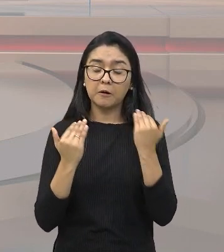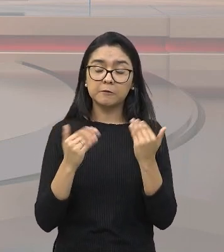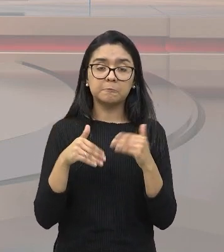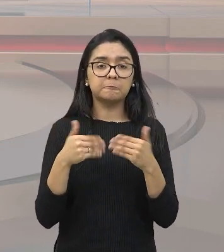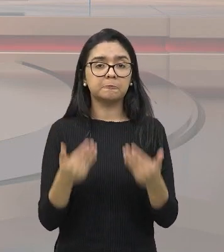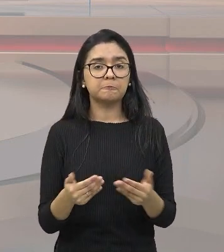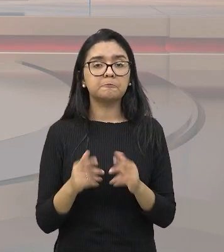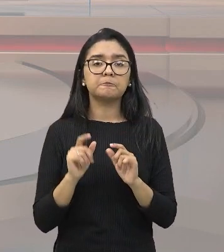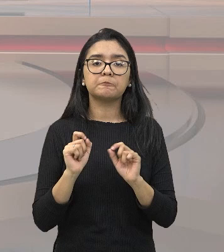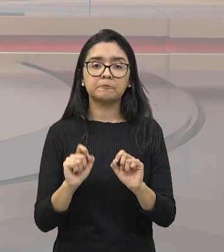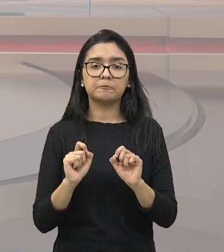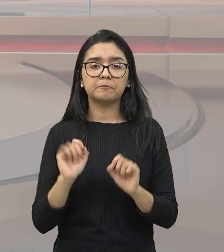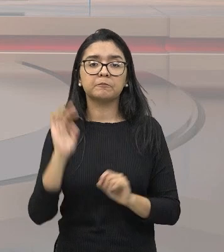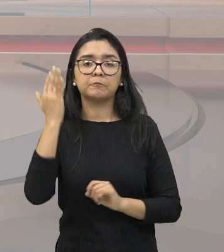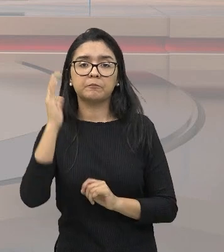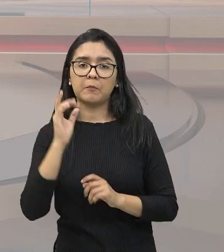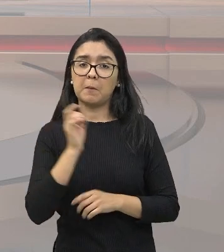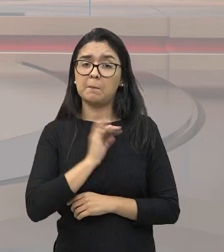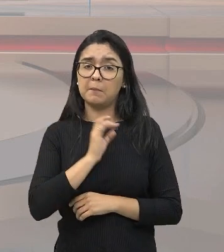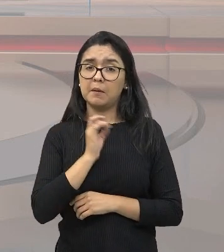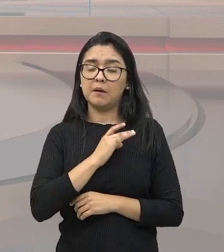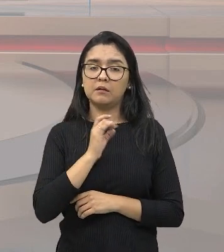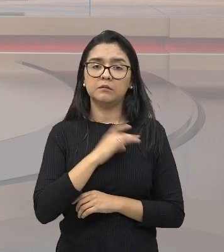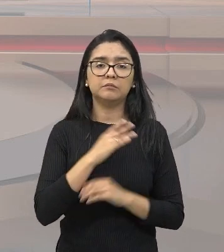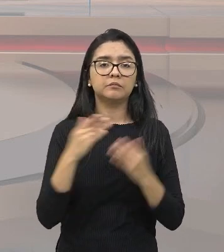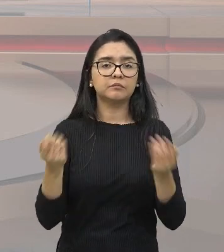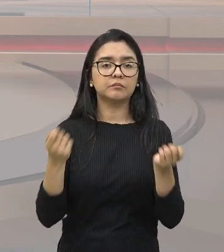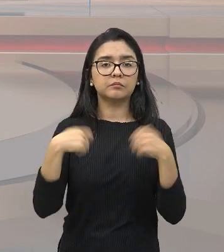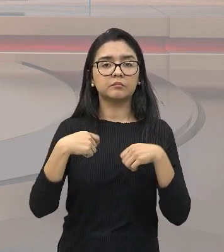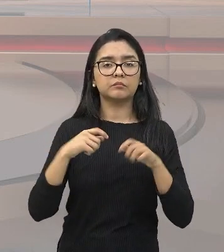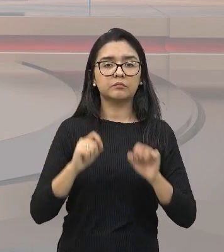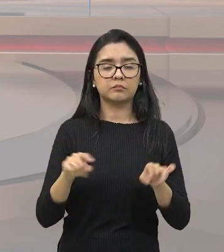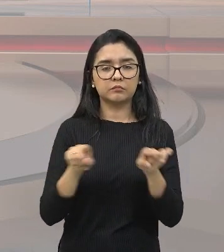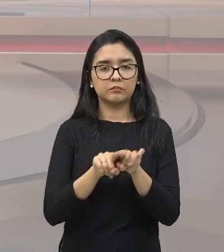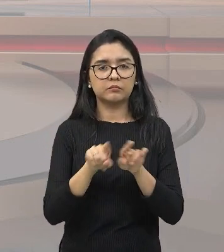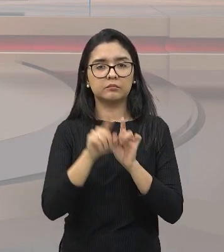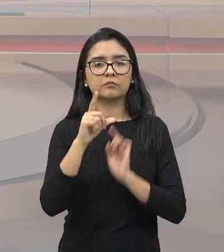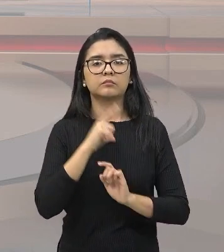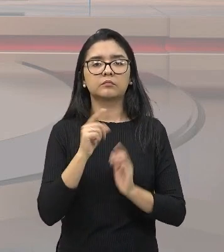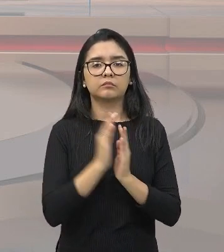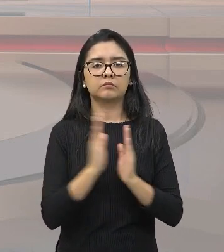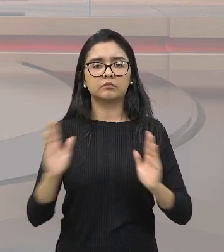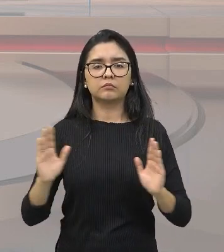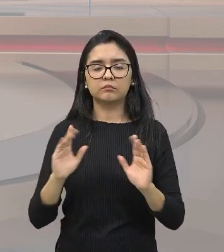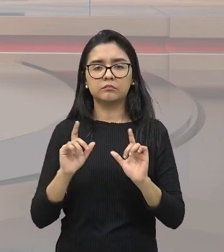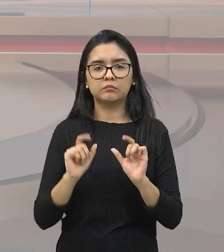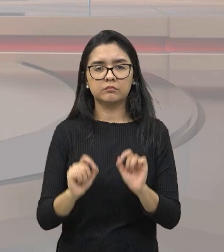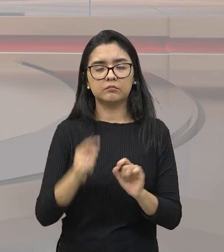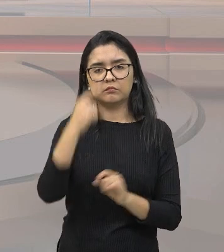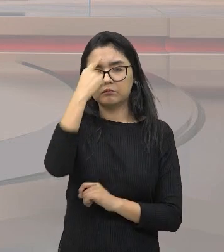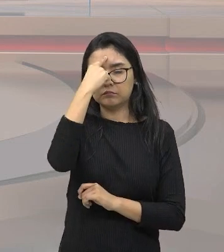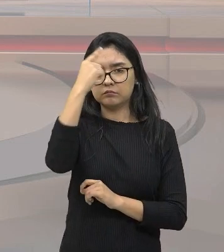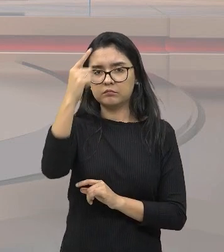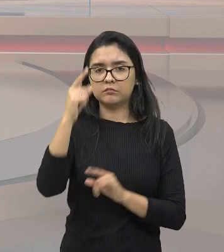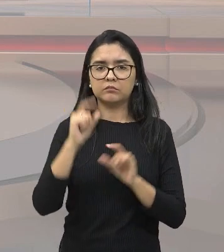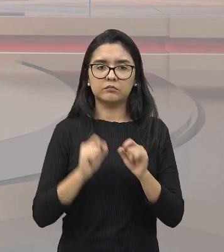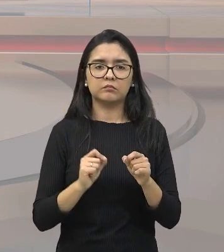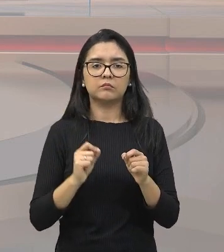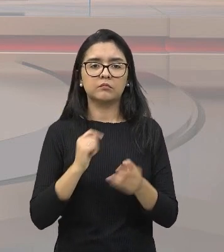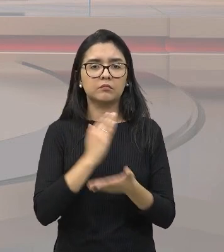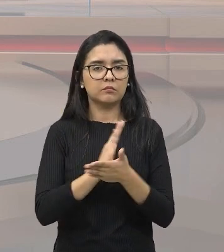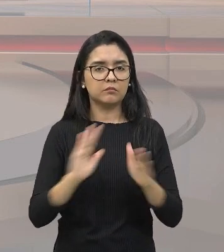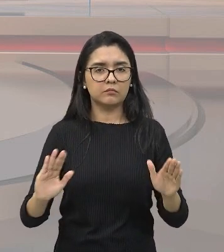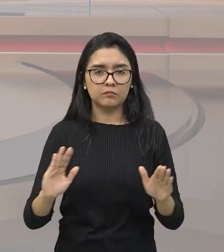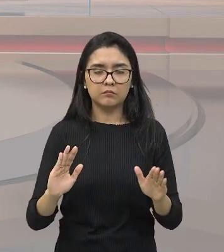acabou gerando uma grande onda de medo e contribuindo para que? Para que também houvesse processo de fortalecimento do pensamento abolicionista.